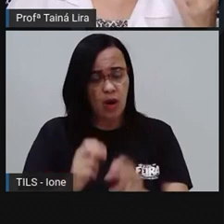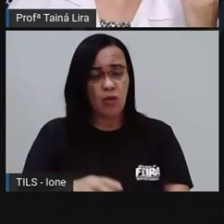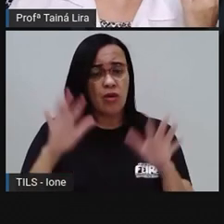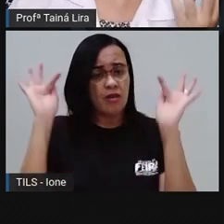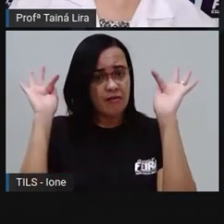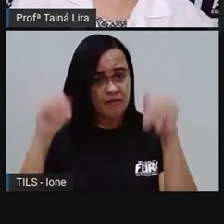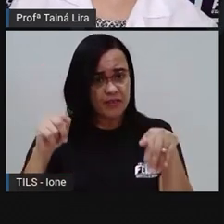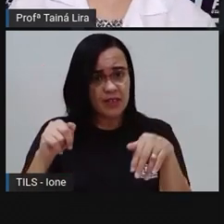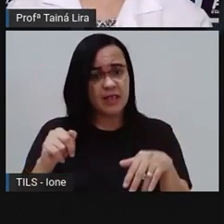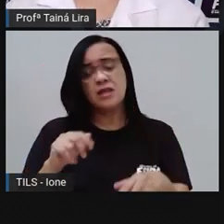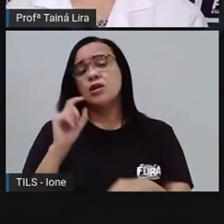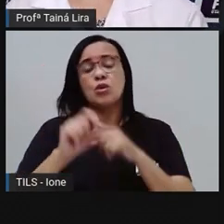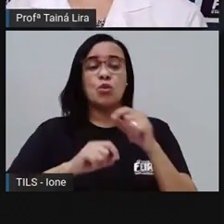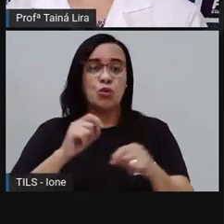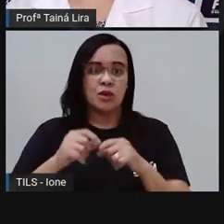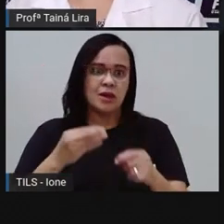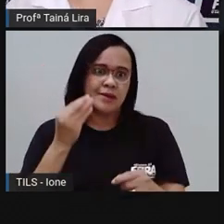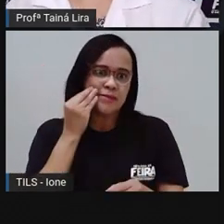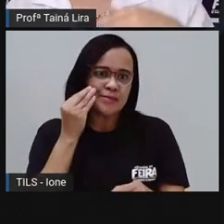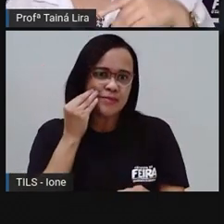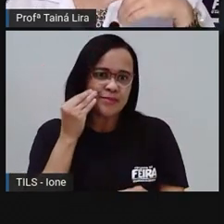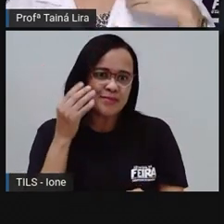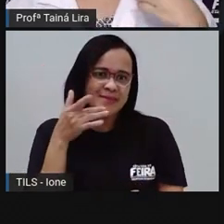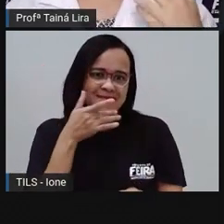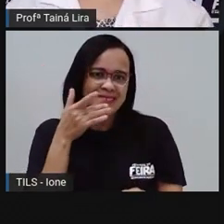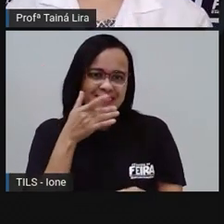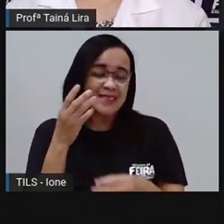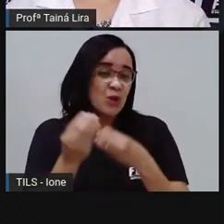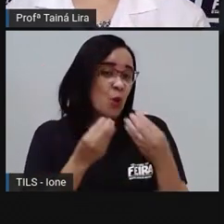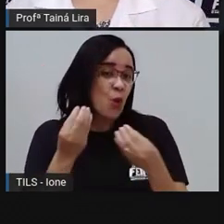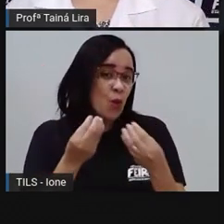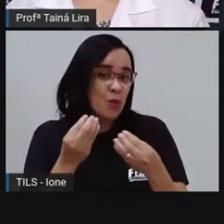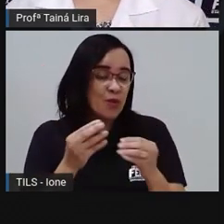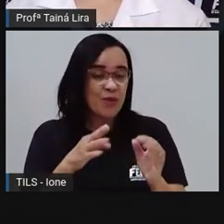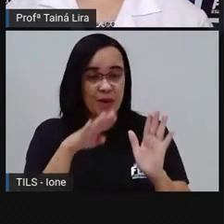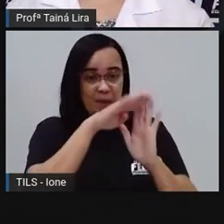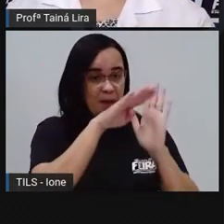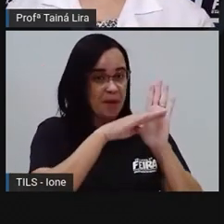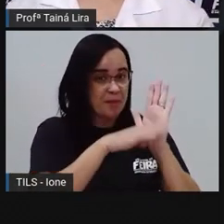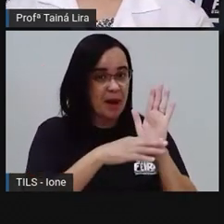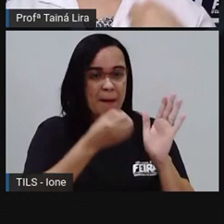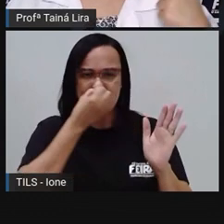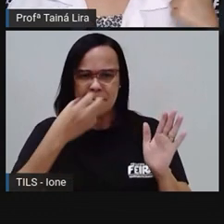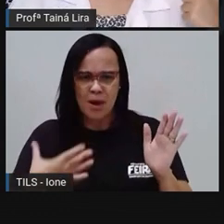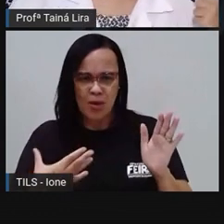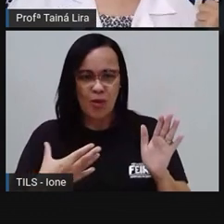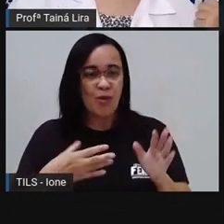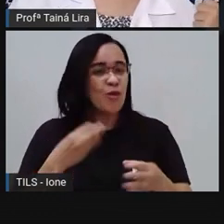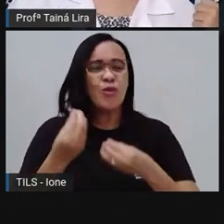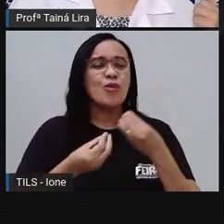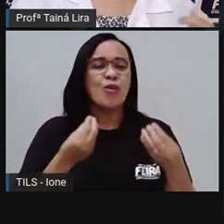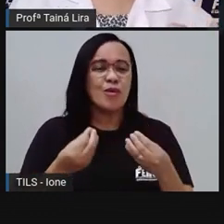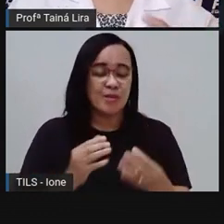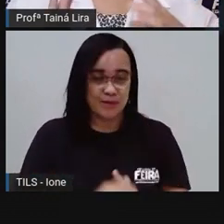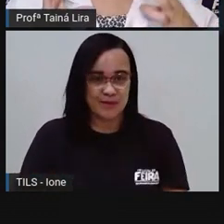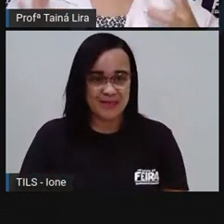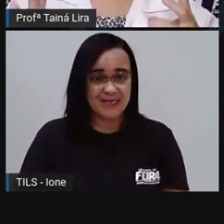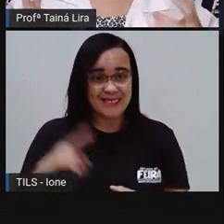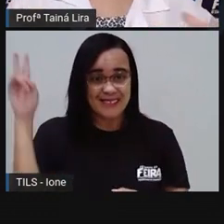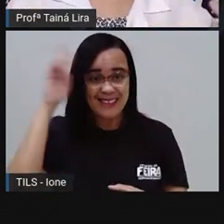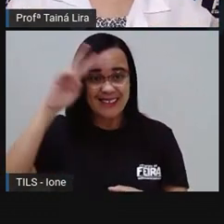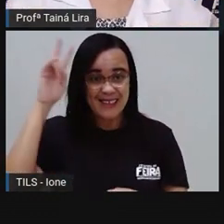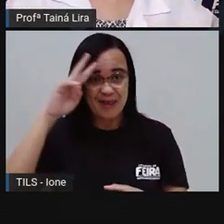você puder também Experimentar a sua receita Falar se ficou bom Não é? Como lembra lá no brigadeiro Eu